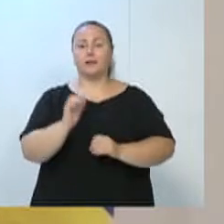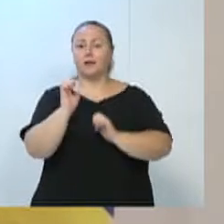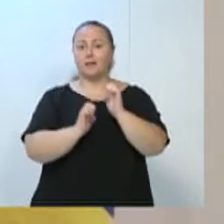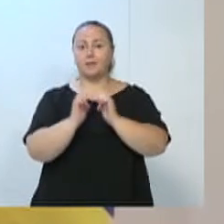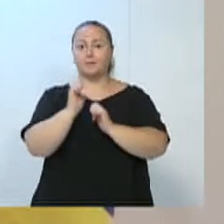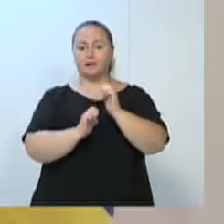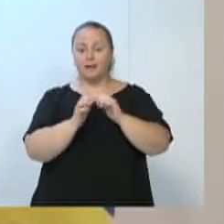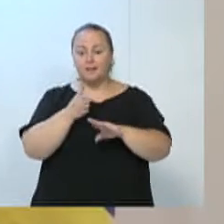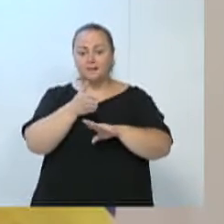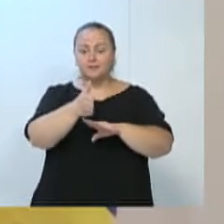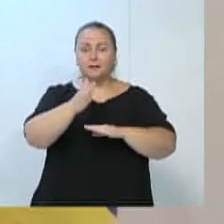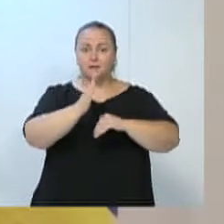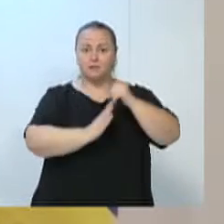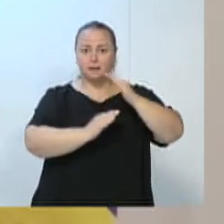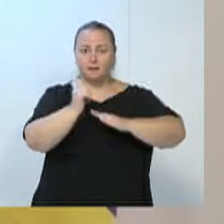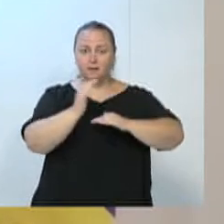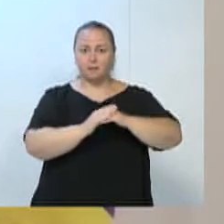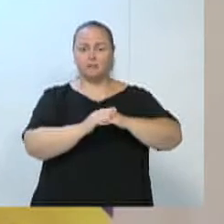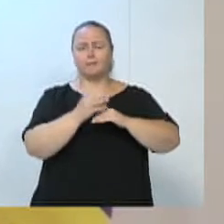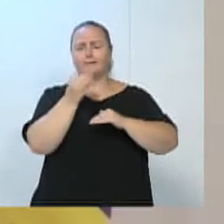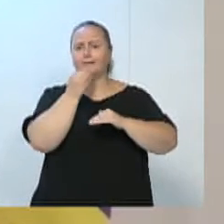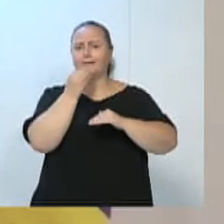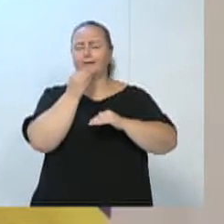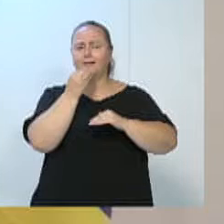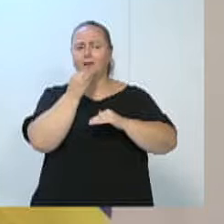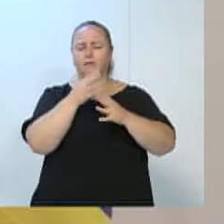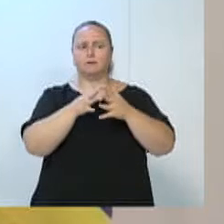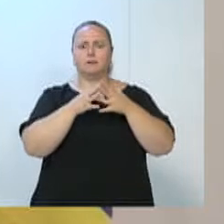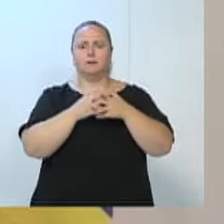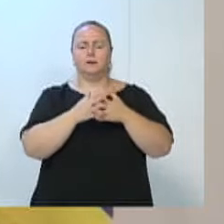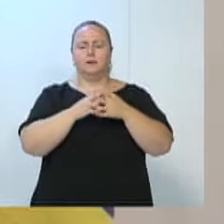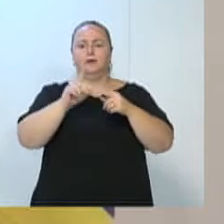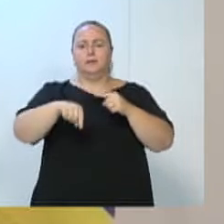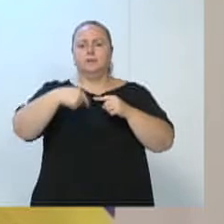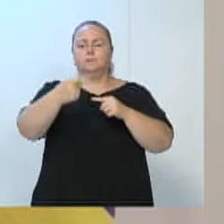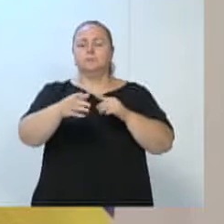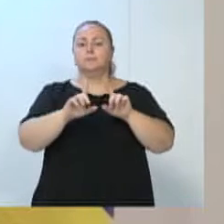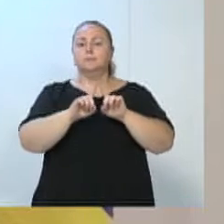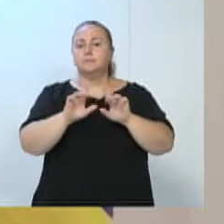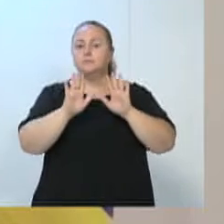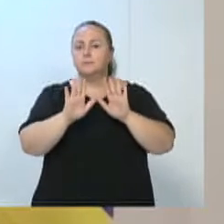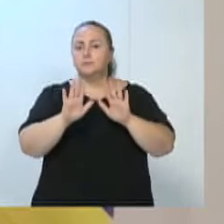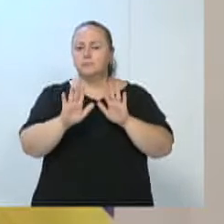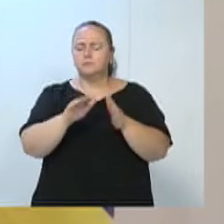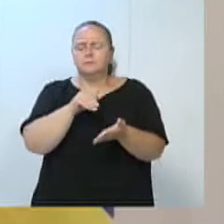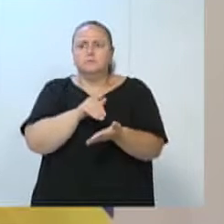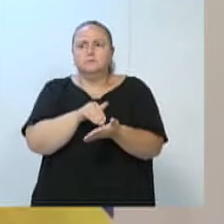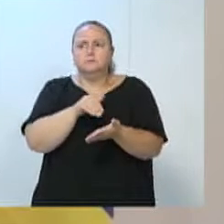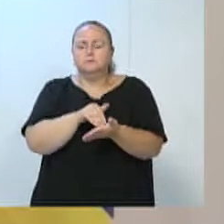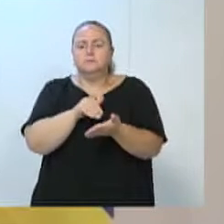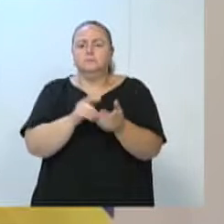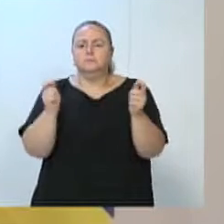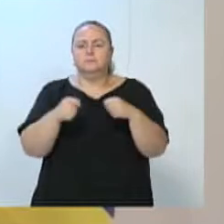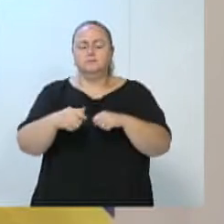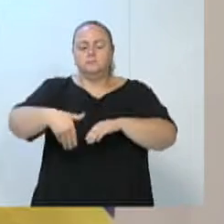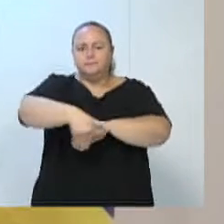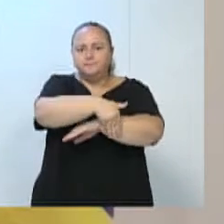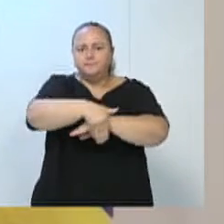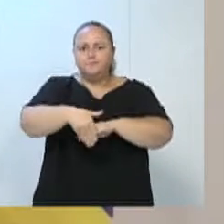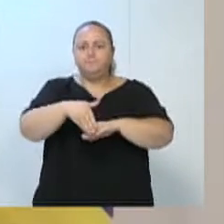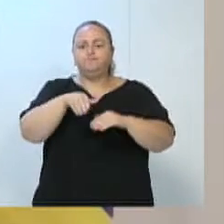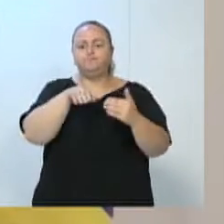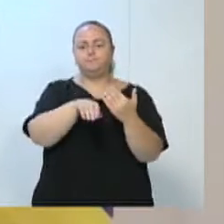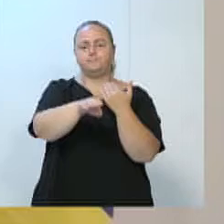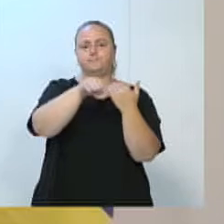líder do governo, que causa um transtorno ali. Mas poderiam deixar, vereador Maurício Gol, minimamente a rua transitável. E a gente observa que isso vai de